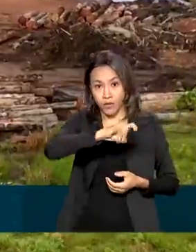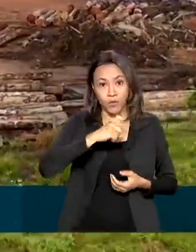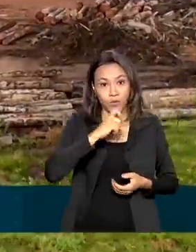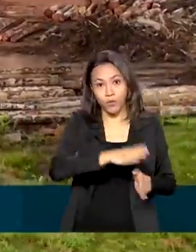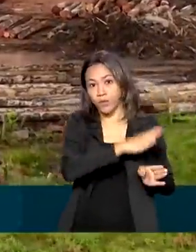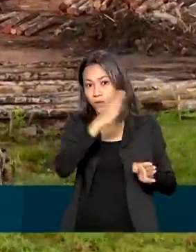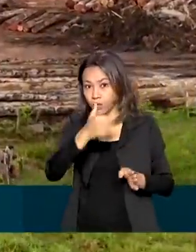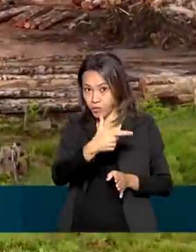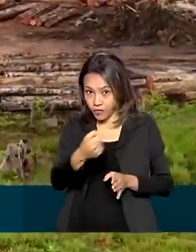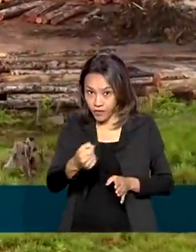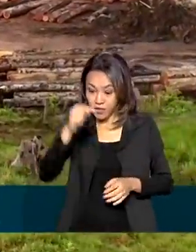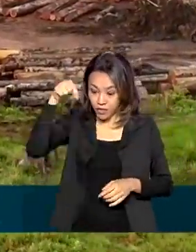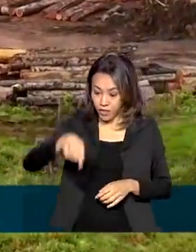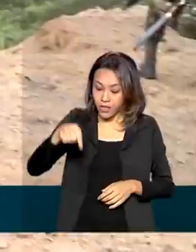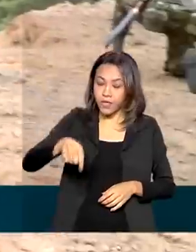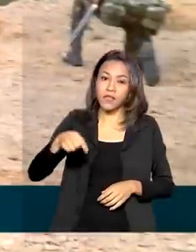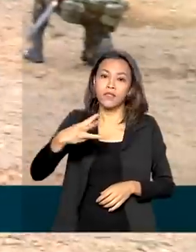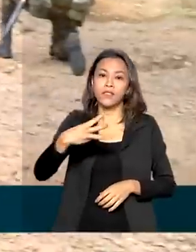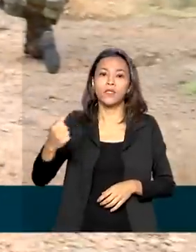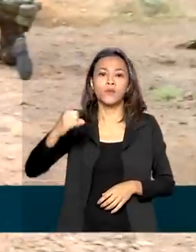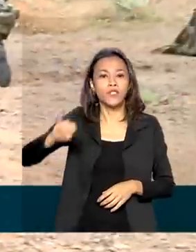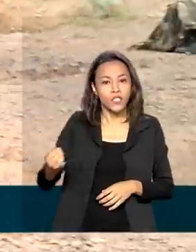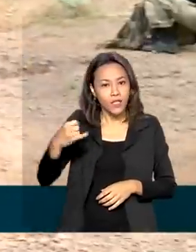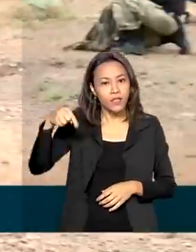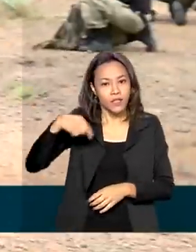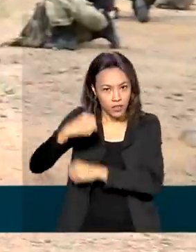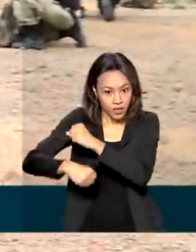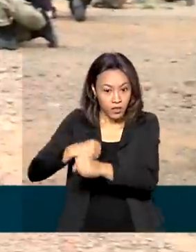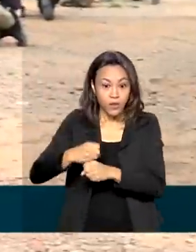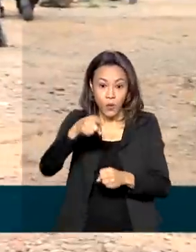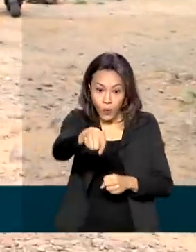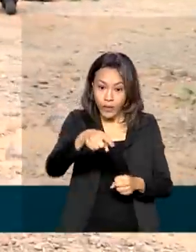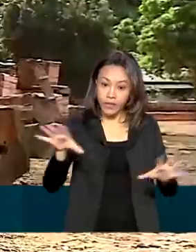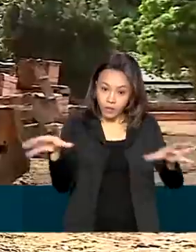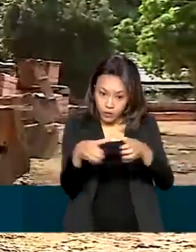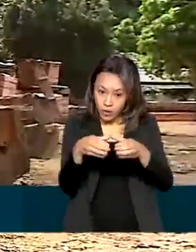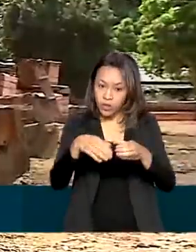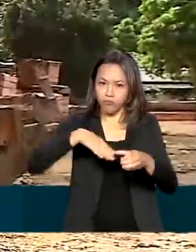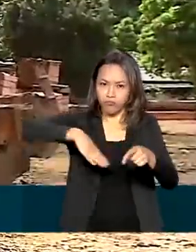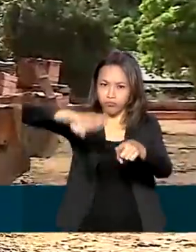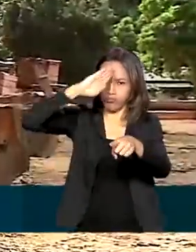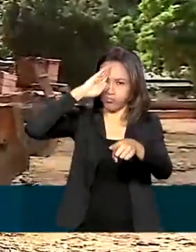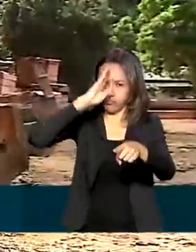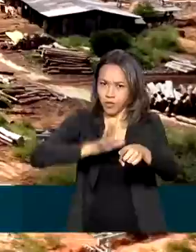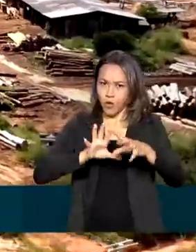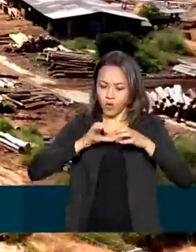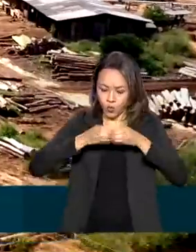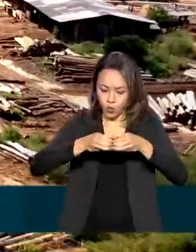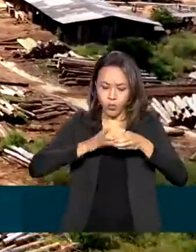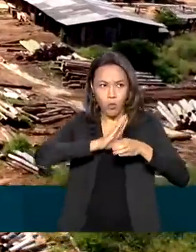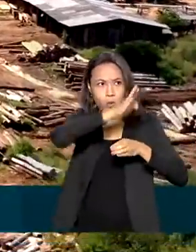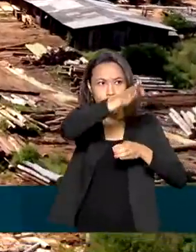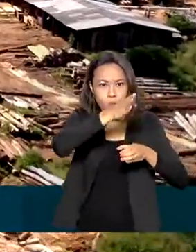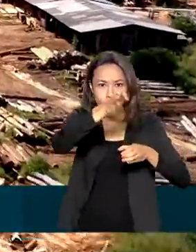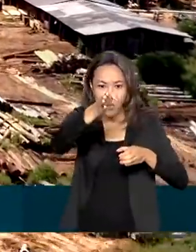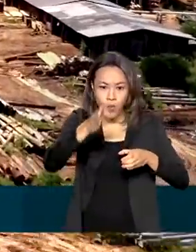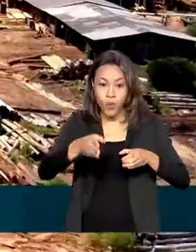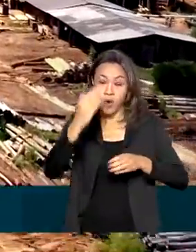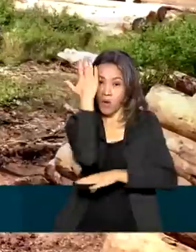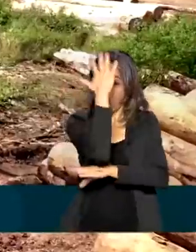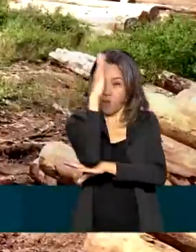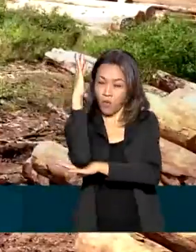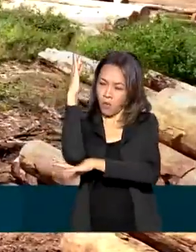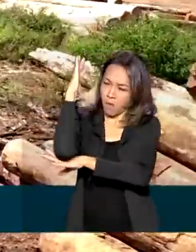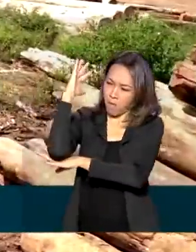31 de janeiro deste ano, quando a Operação Verde Brasil 2 esteve efetivamente em curso, o desmatamento na